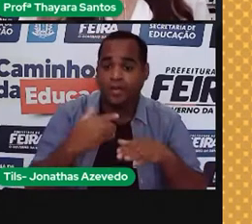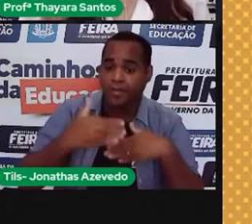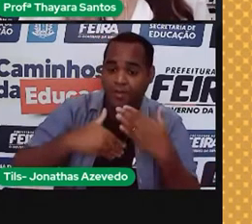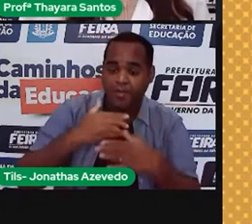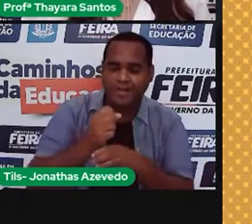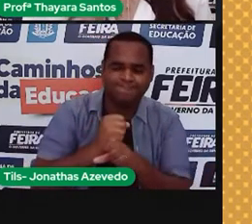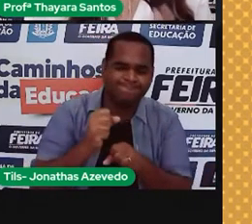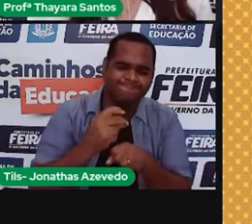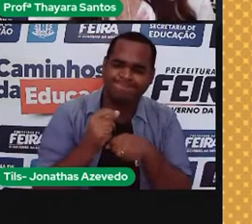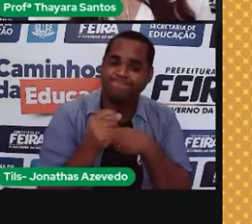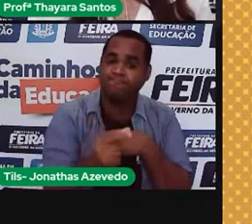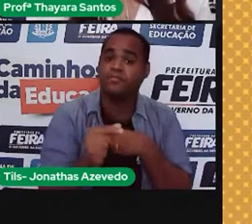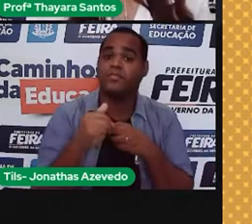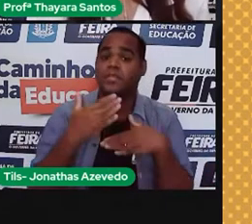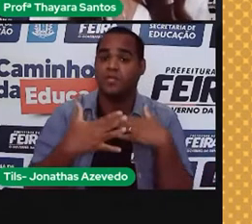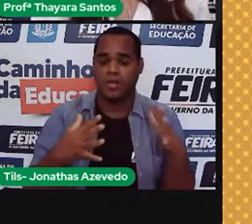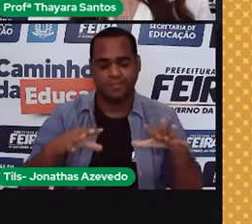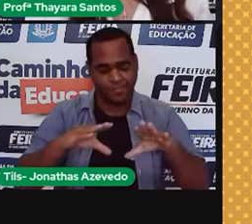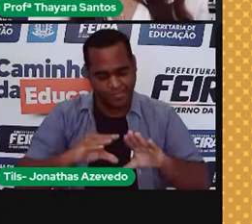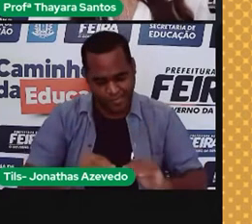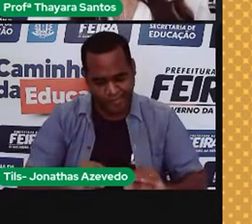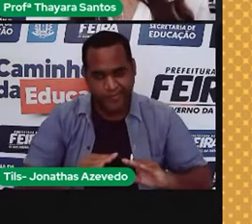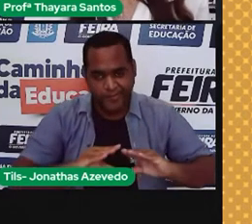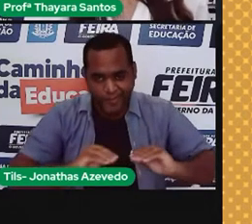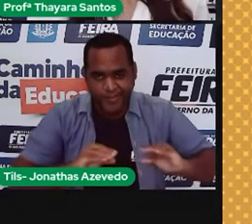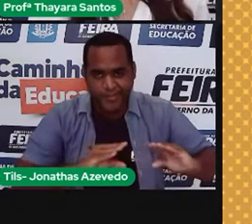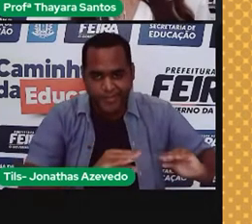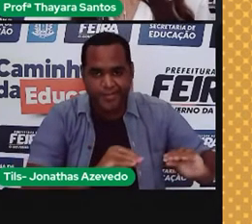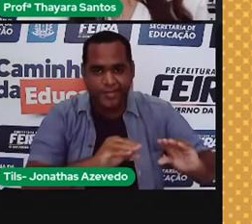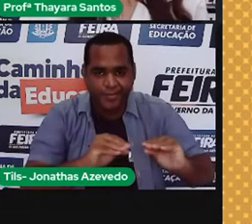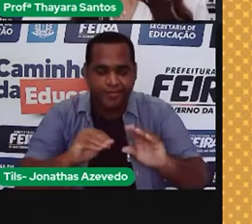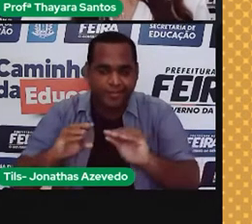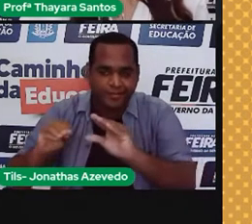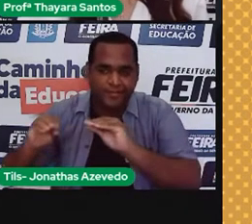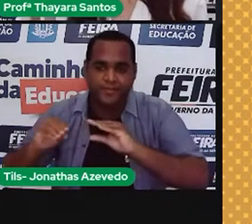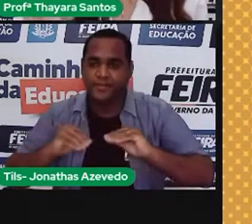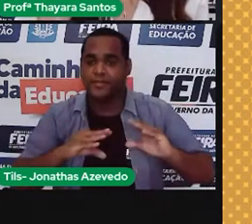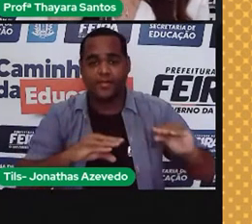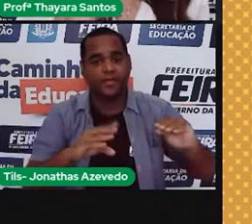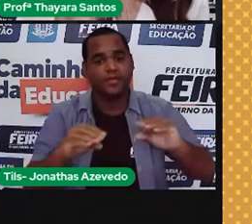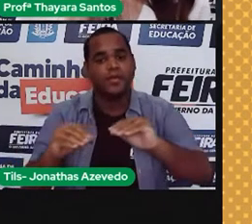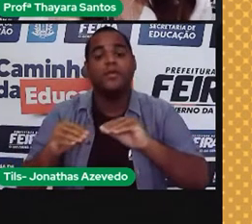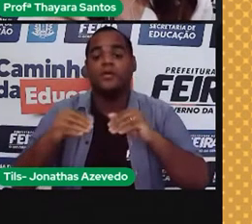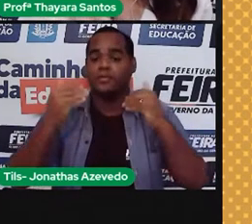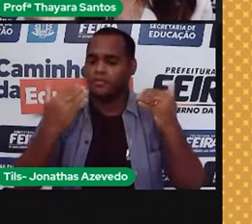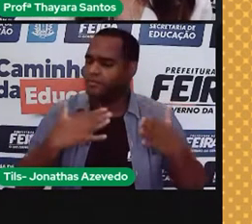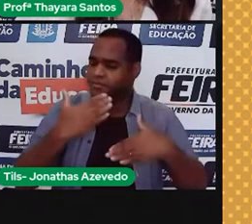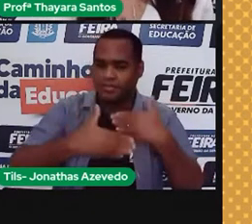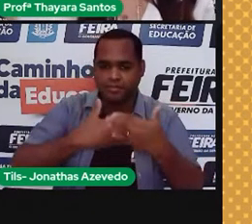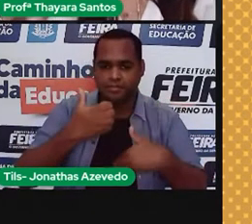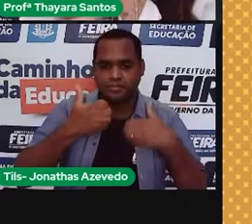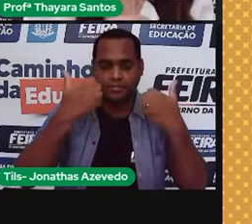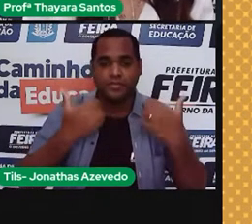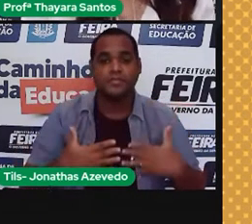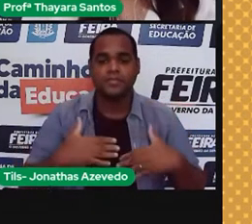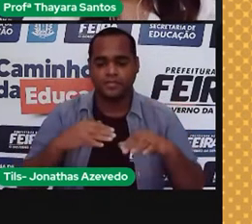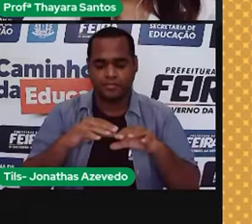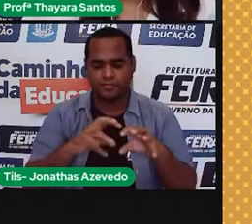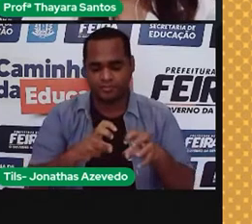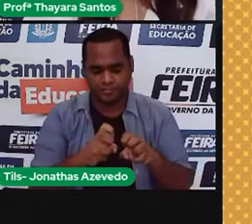e eles acabam compactando esses restos de animais e plantas ali, esses fósseis. E com o tempo, com a